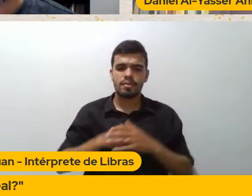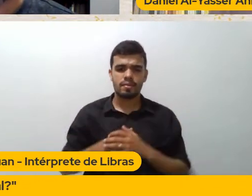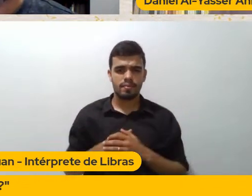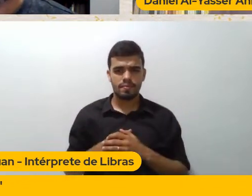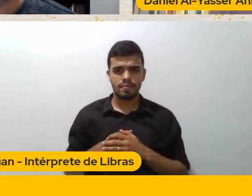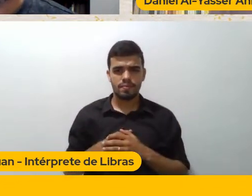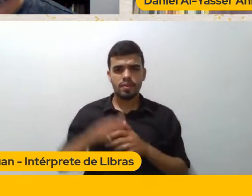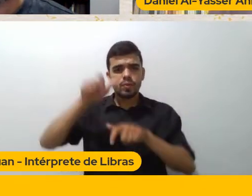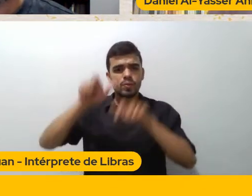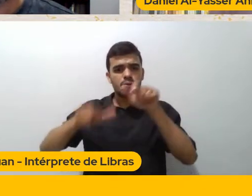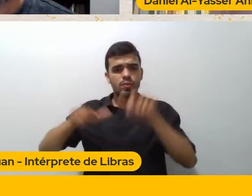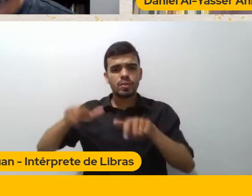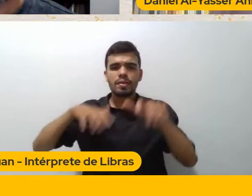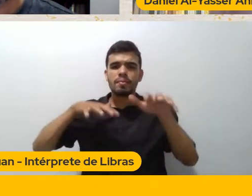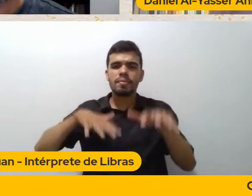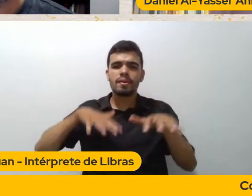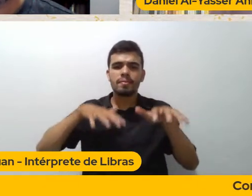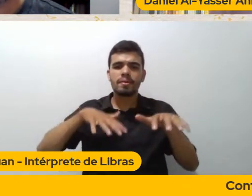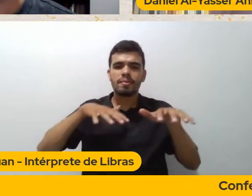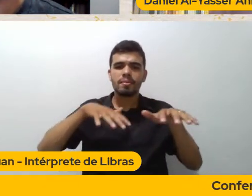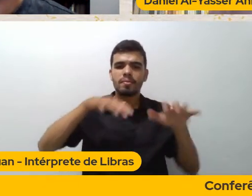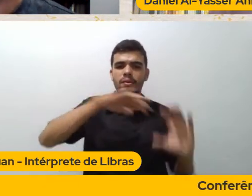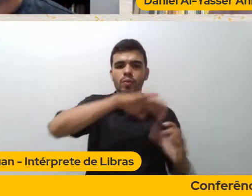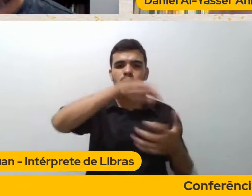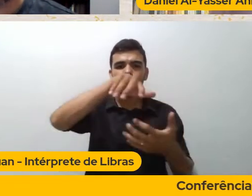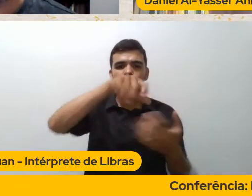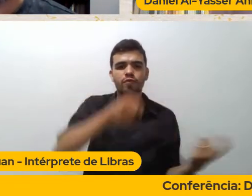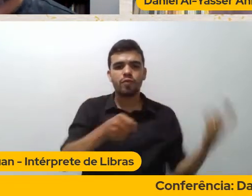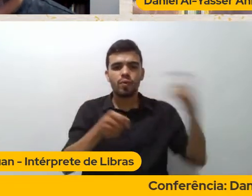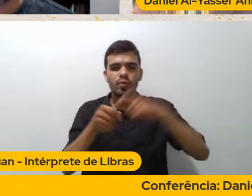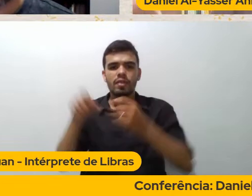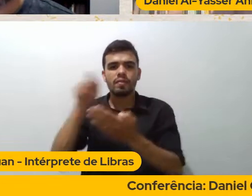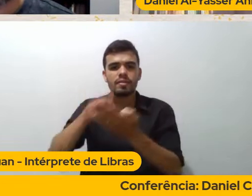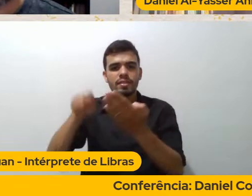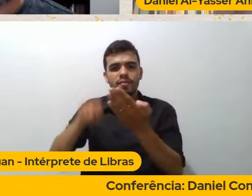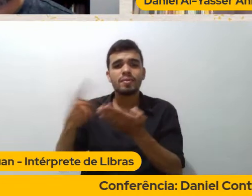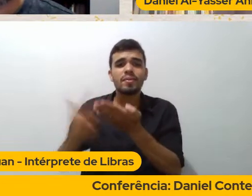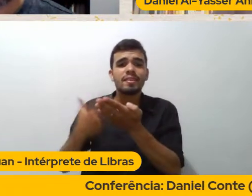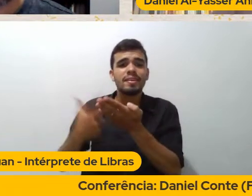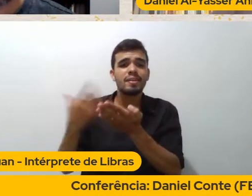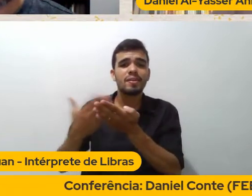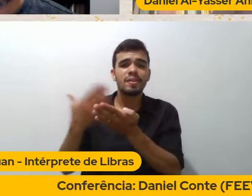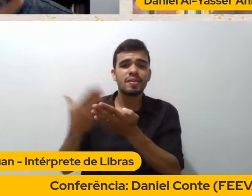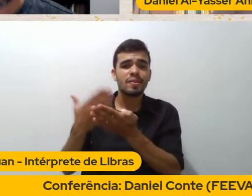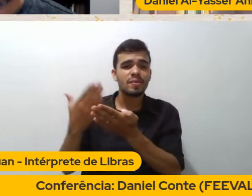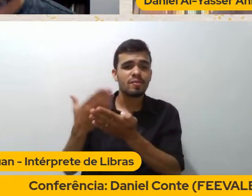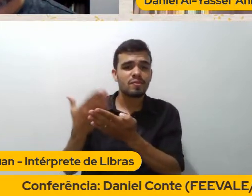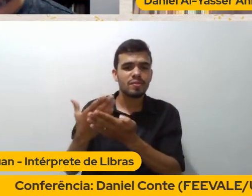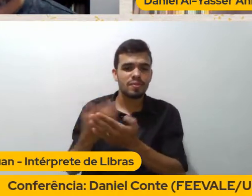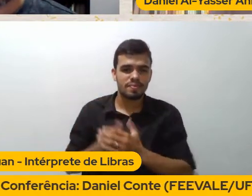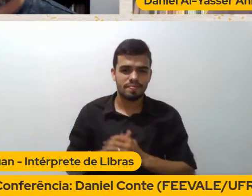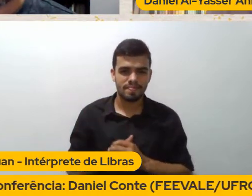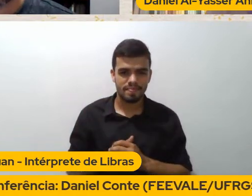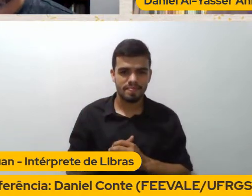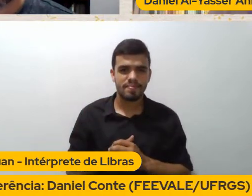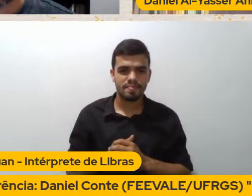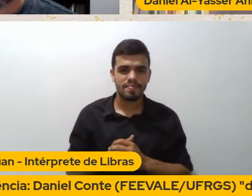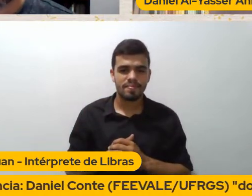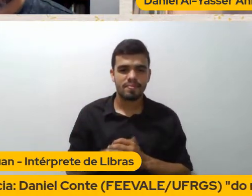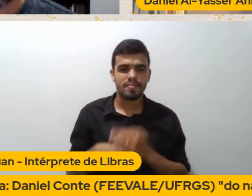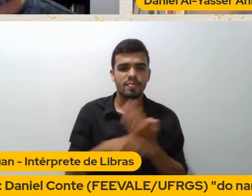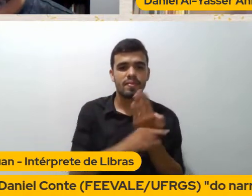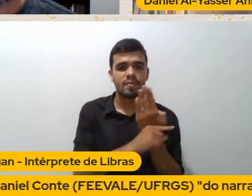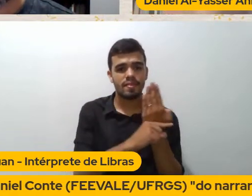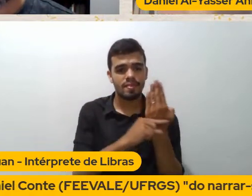mundo E voltava E escrevia um livro O Chateaubriand É o maior É o maior produtor De fake news Do século XIX